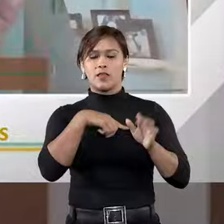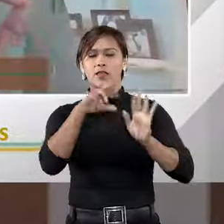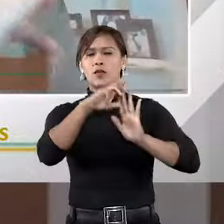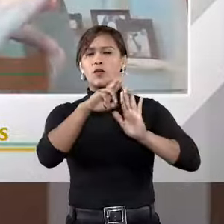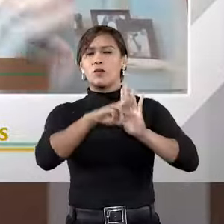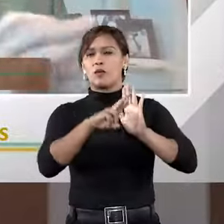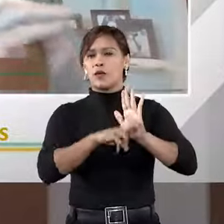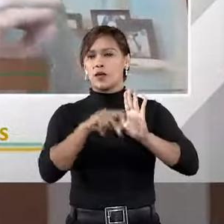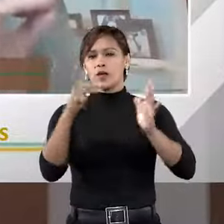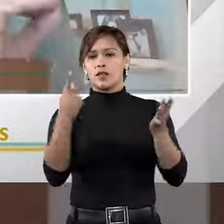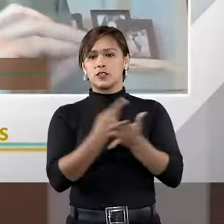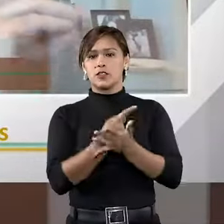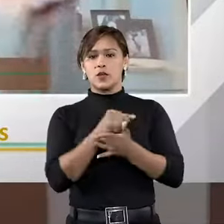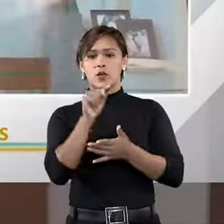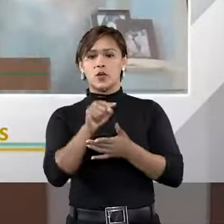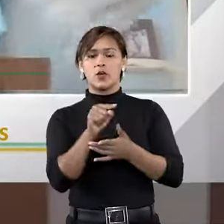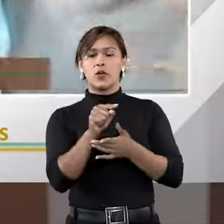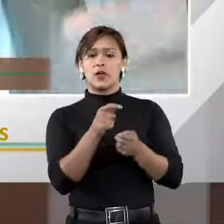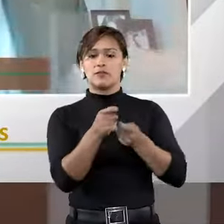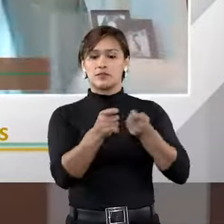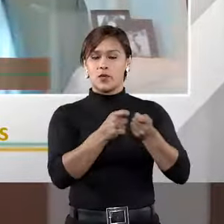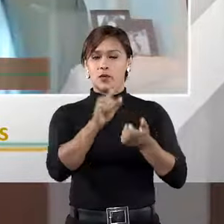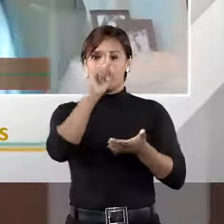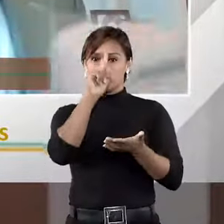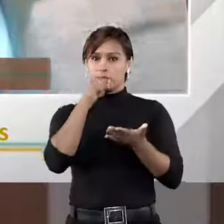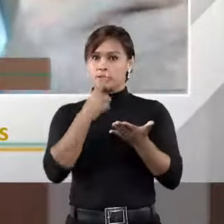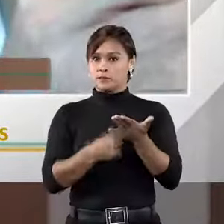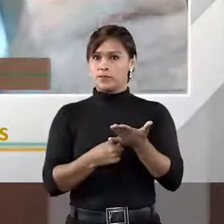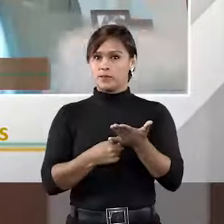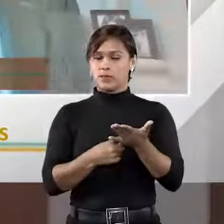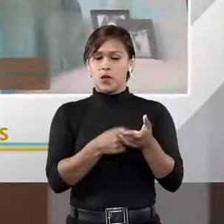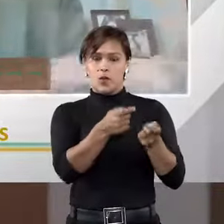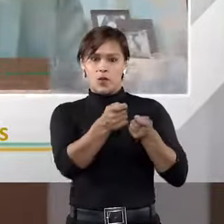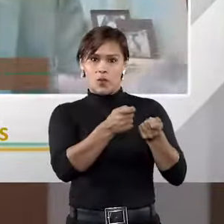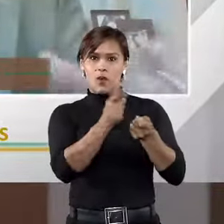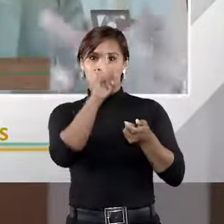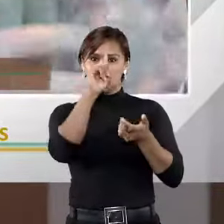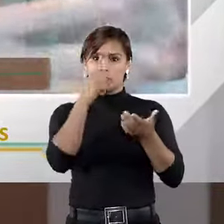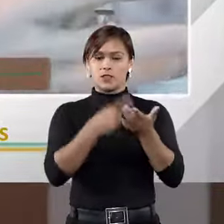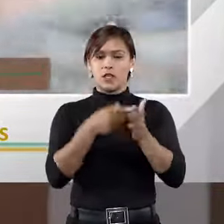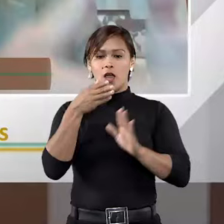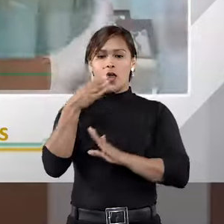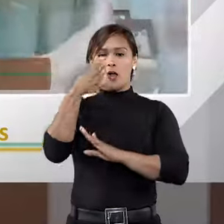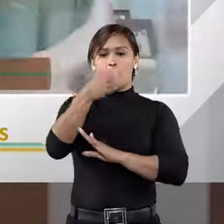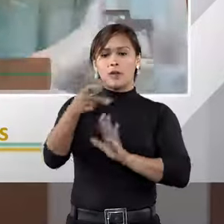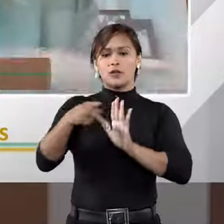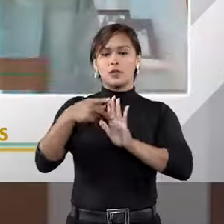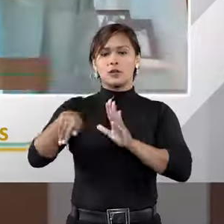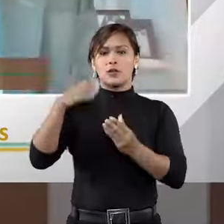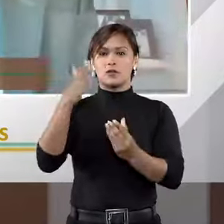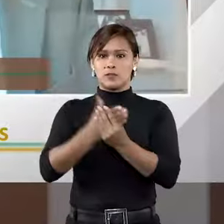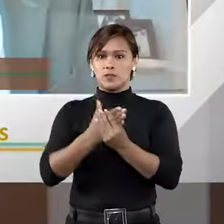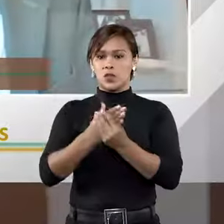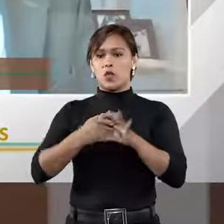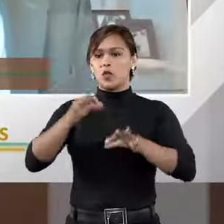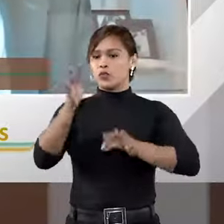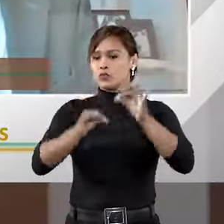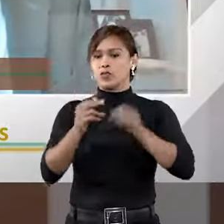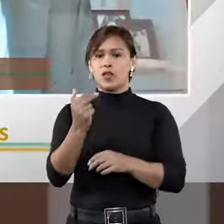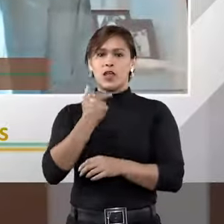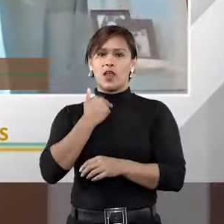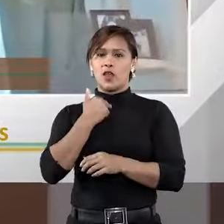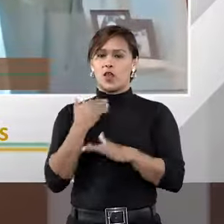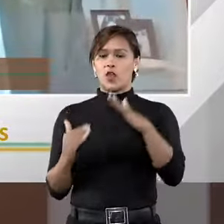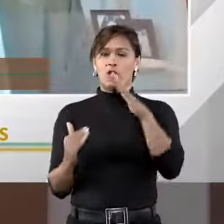regra pela qual o que o árbitro decidir, o que o árbitro decidir quanto ao mérito da causa, o judiciário não pode